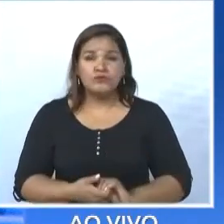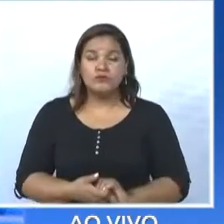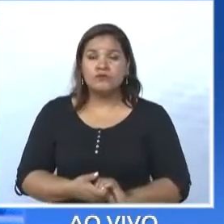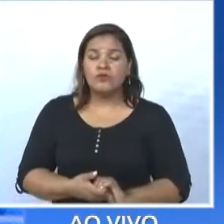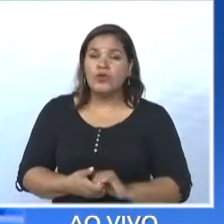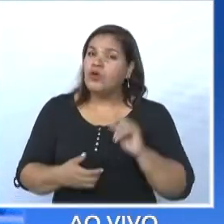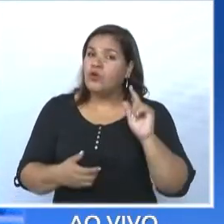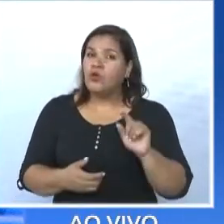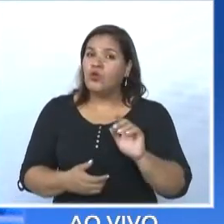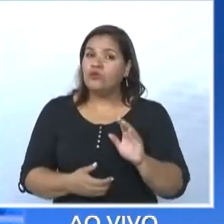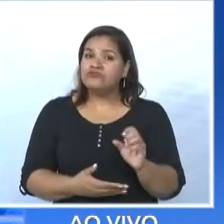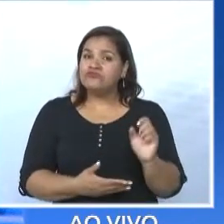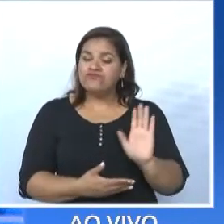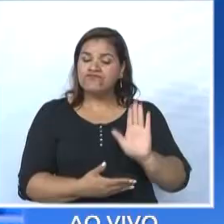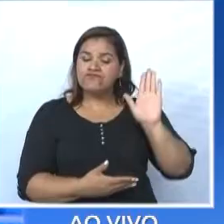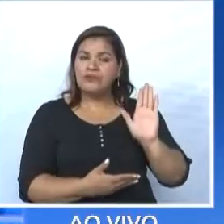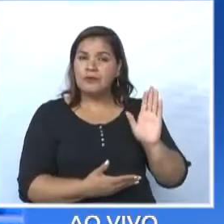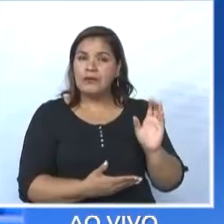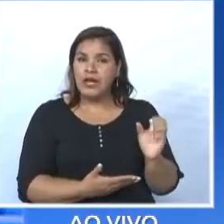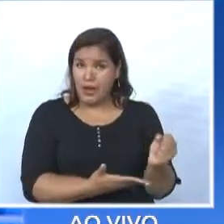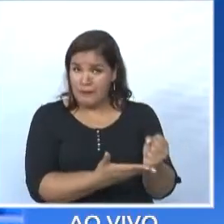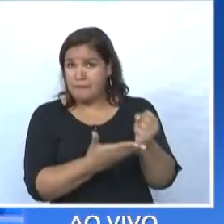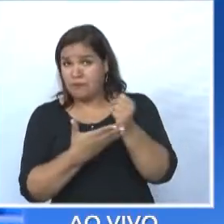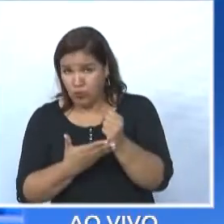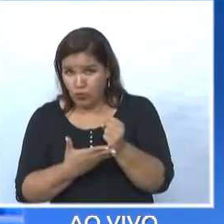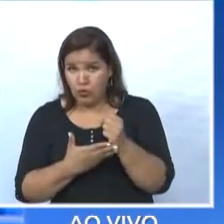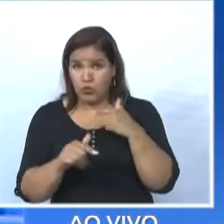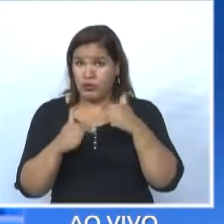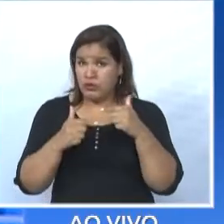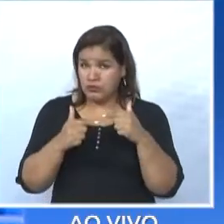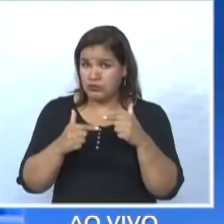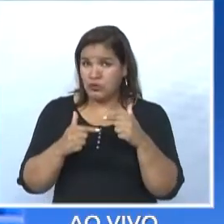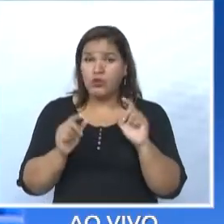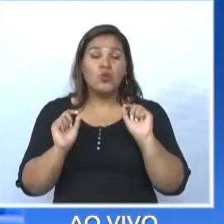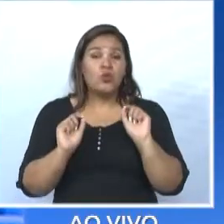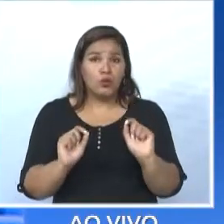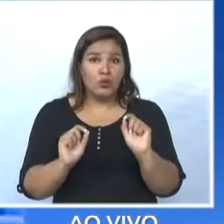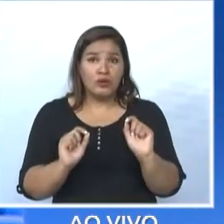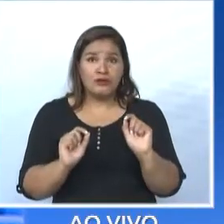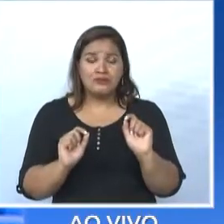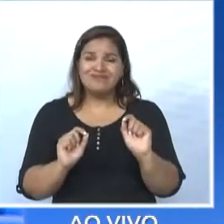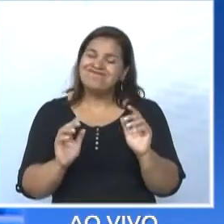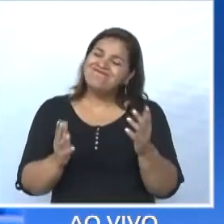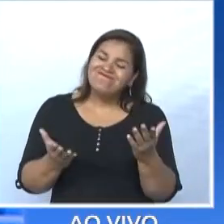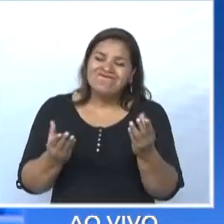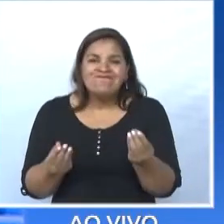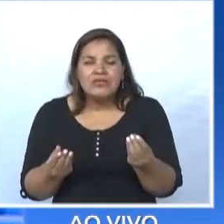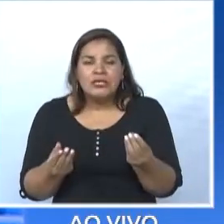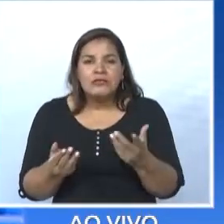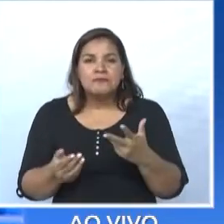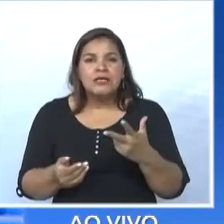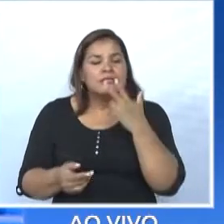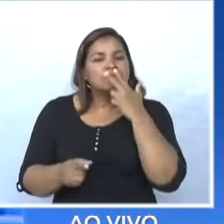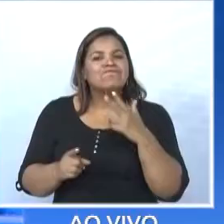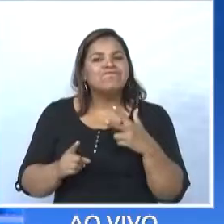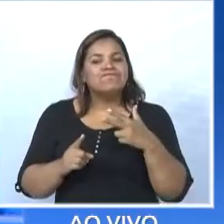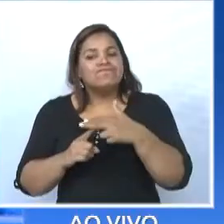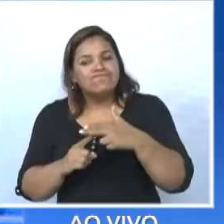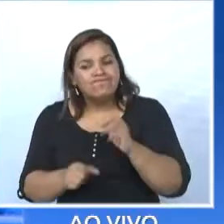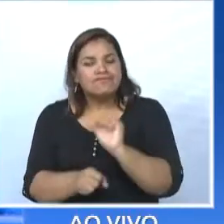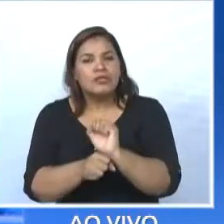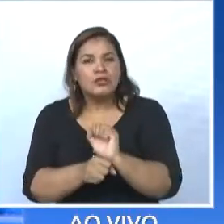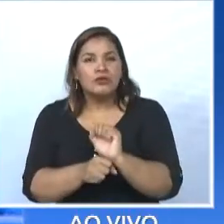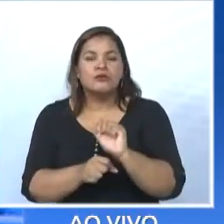deles virem para trabalhar conosco, ela acabou sendo interrompida em função dos ataques que a gente